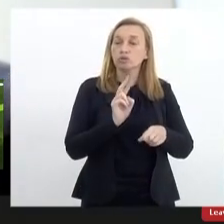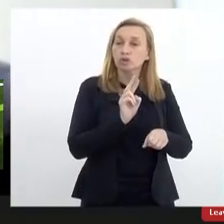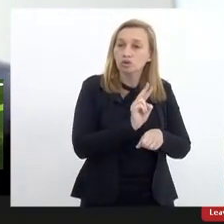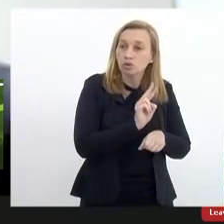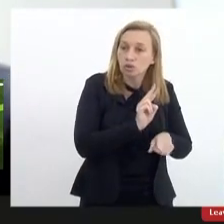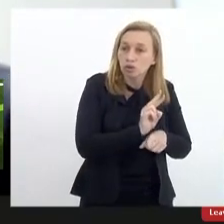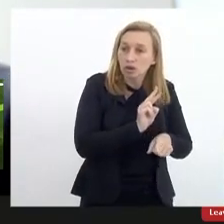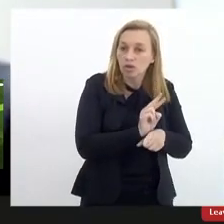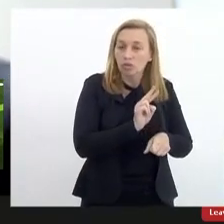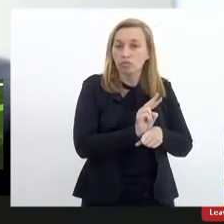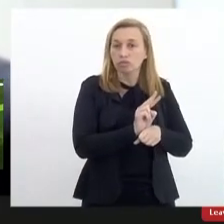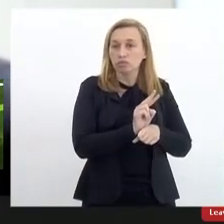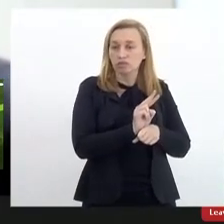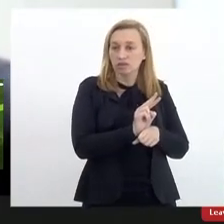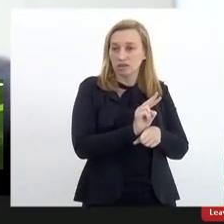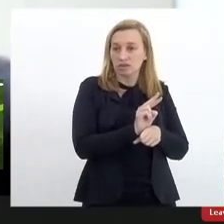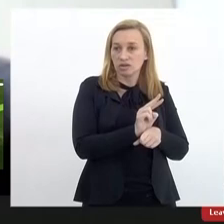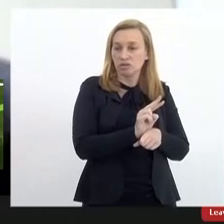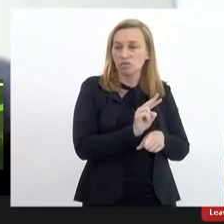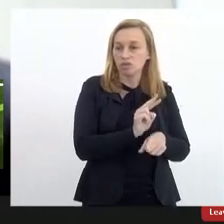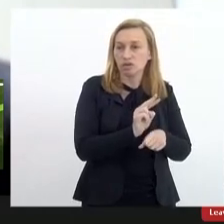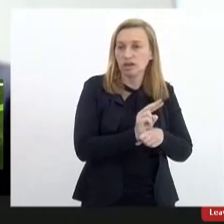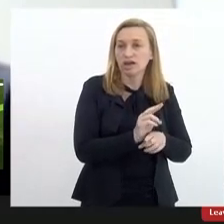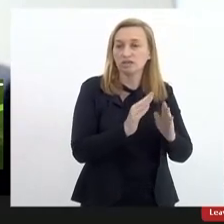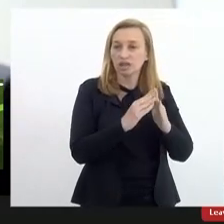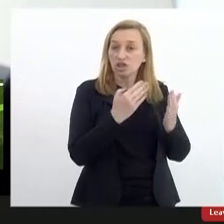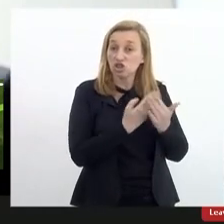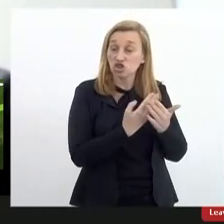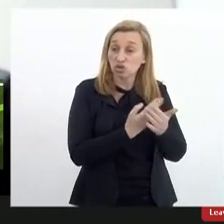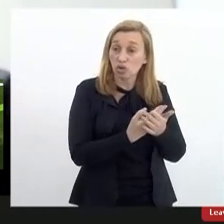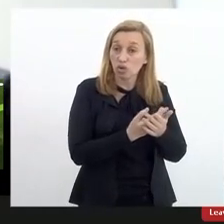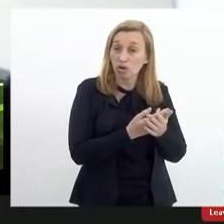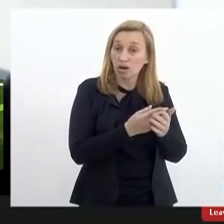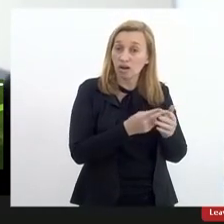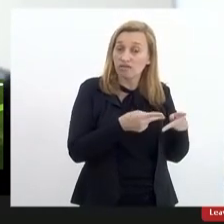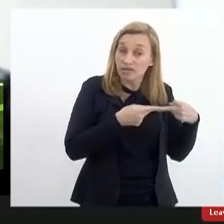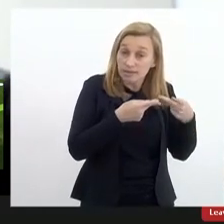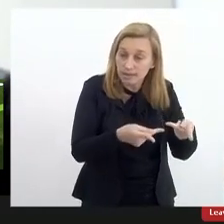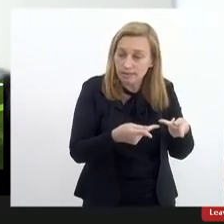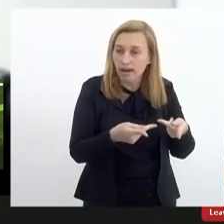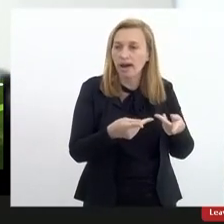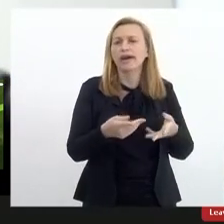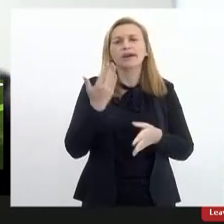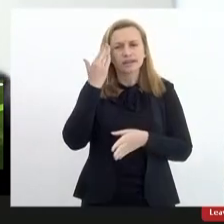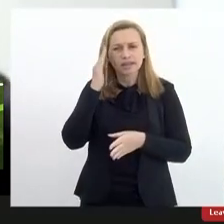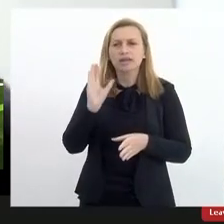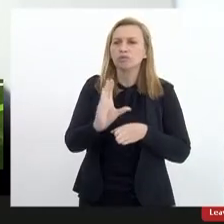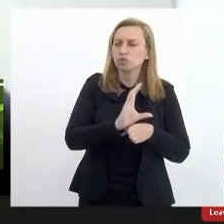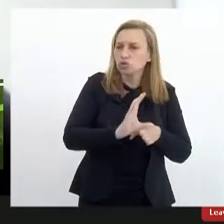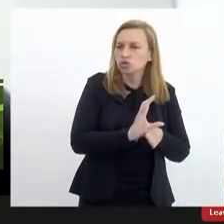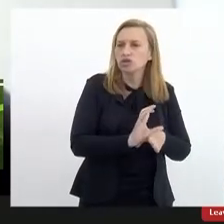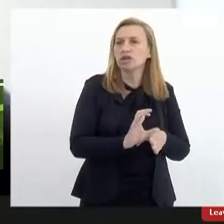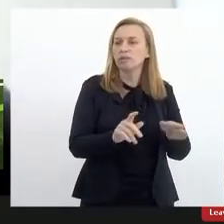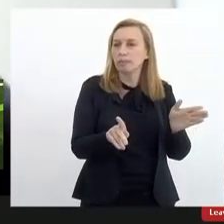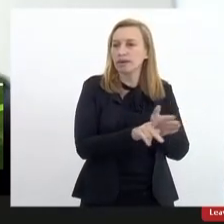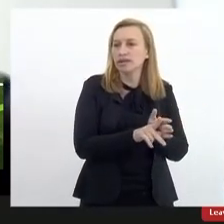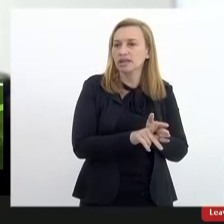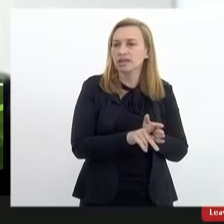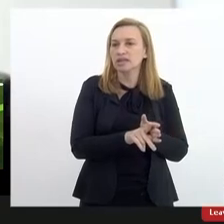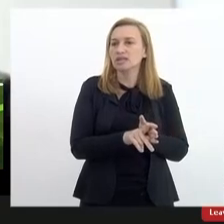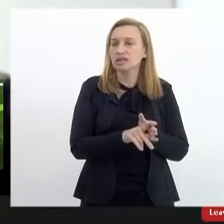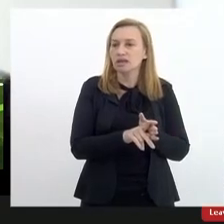mais uma vez vamos também convidar o conselho para participar evidentemente a gente tem que o conselho vai ser parte importante desse debate